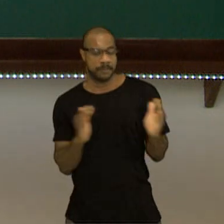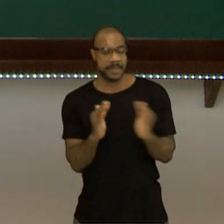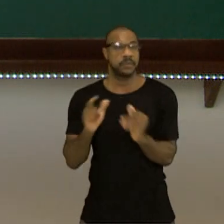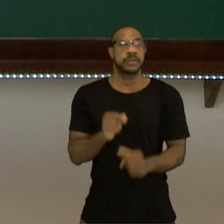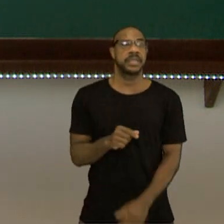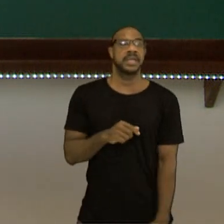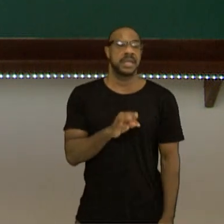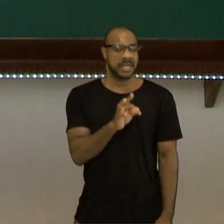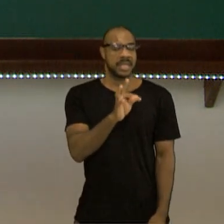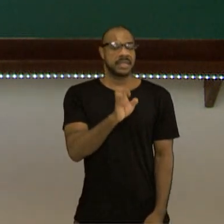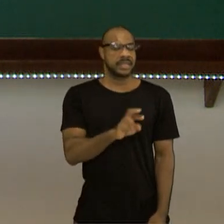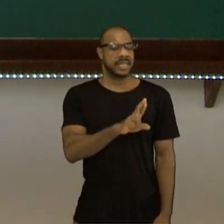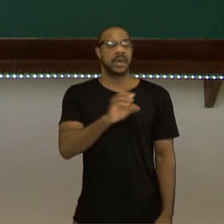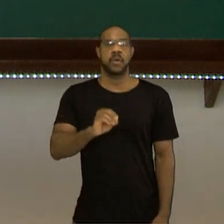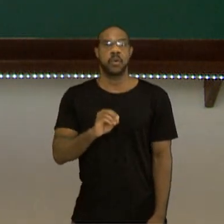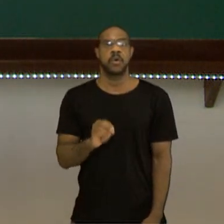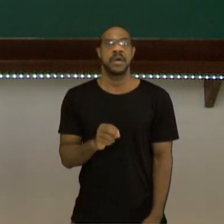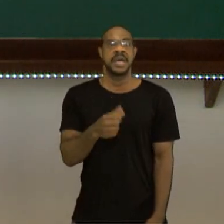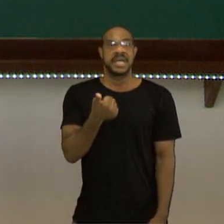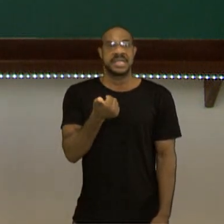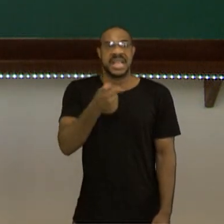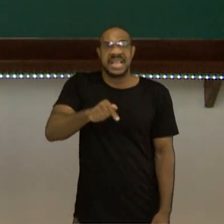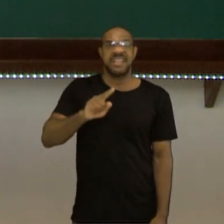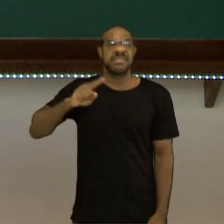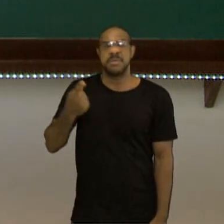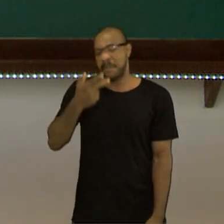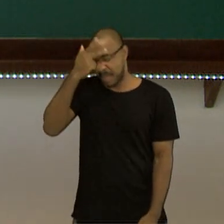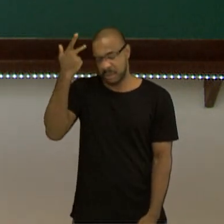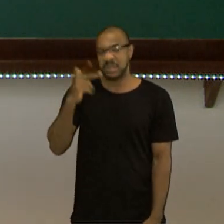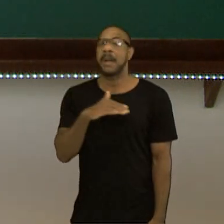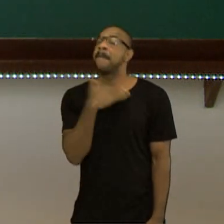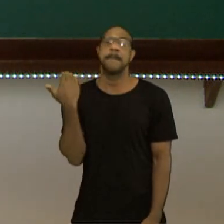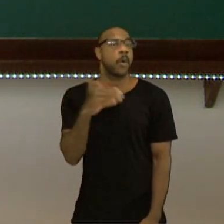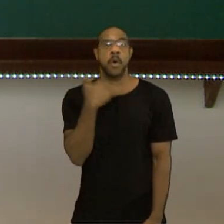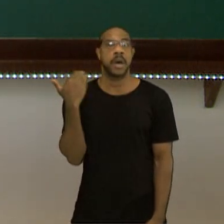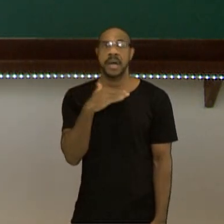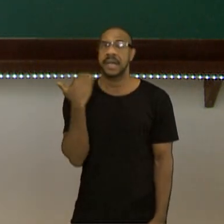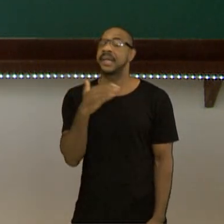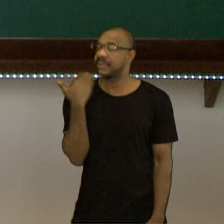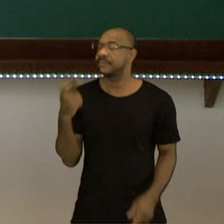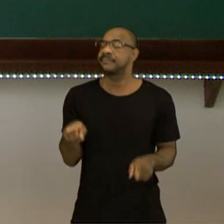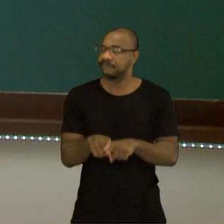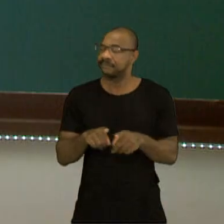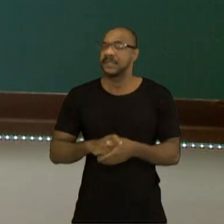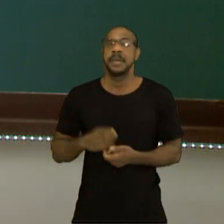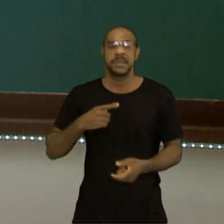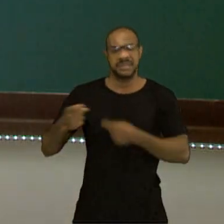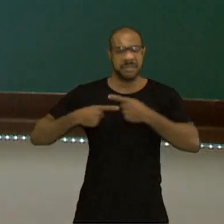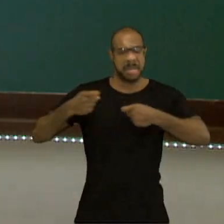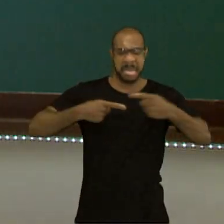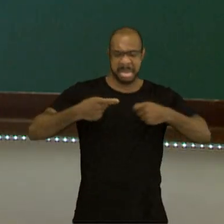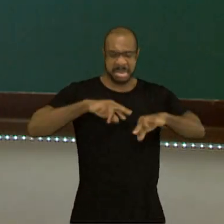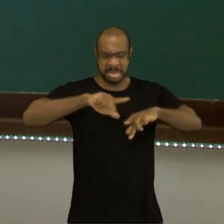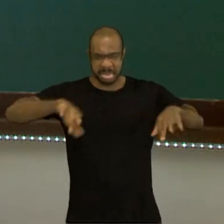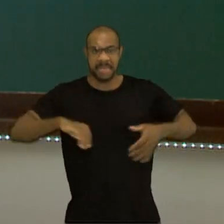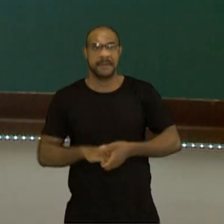guilhotinados. E Robespierre vão acabar, então, se perdendo nessas ideais, Robespierre vai acabar sendo guilhotinado em